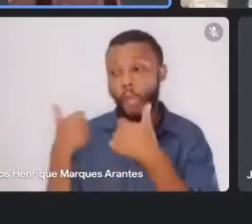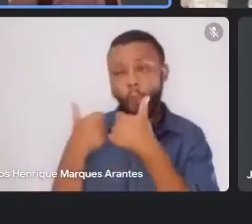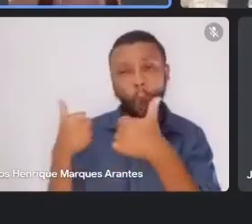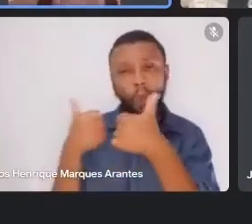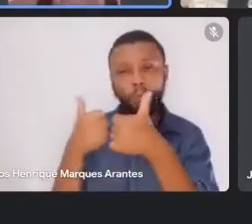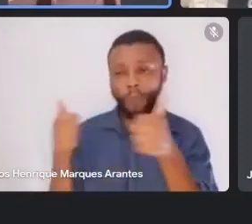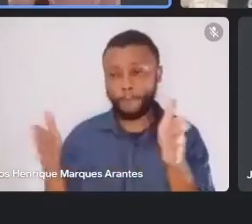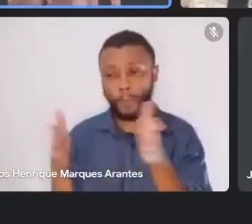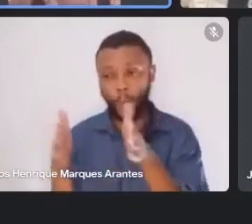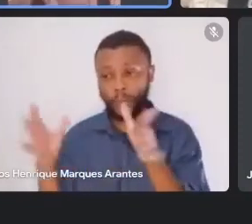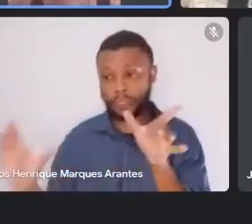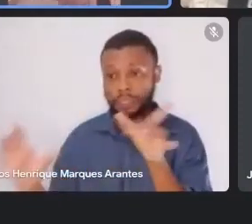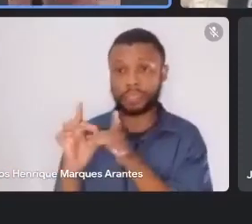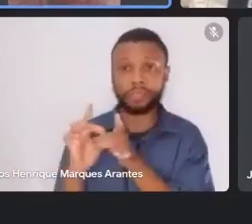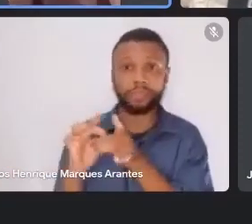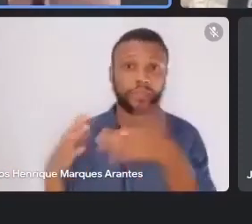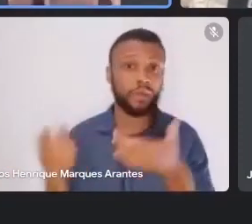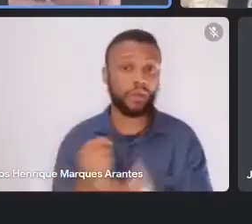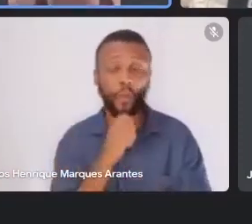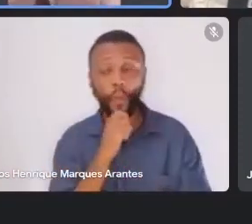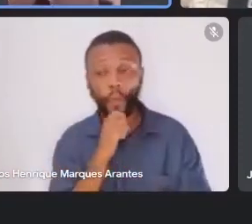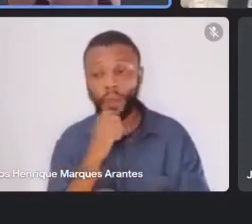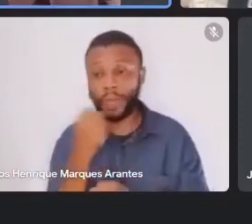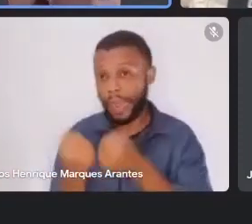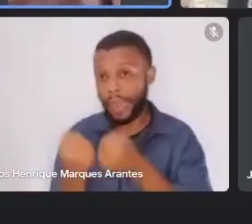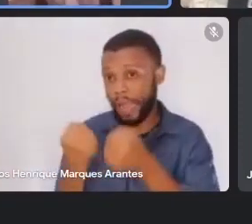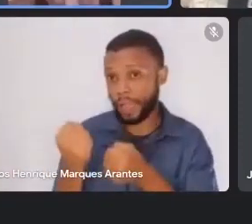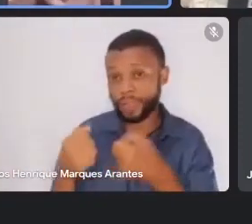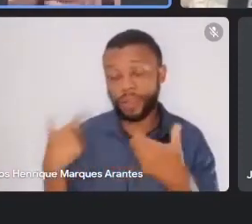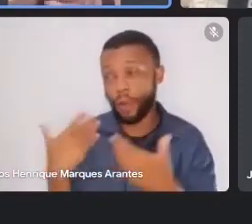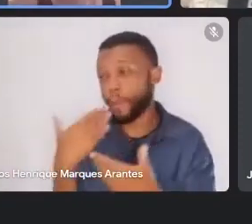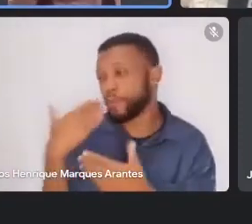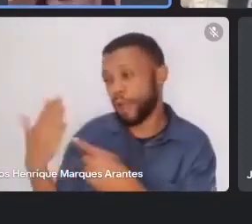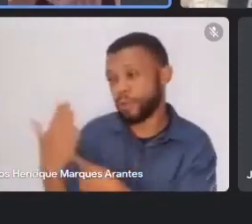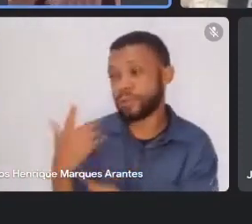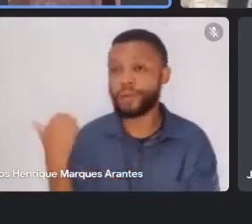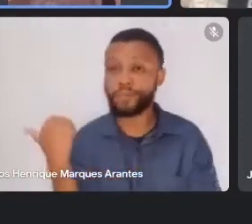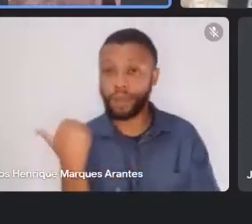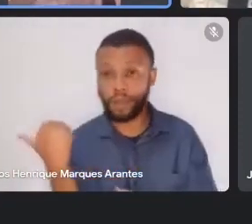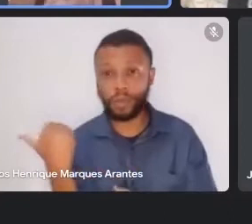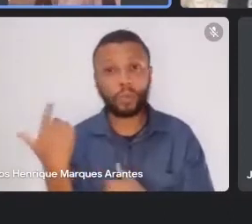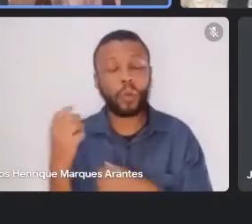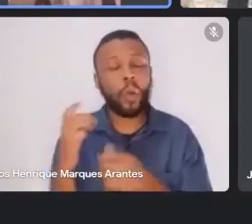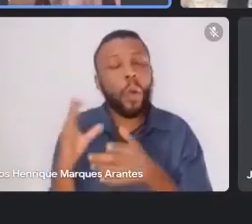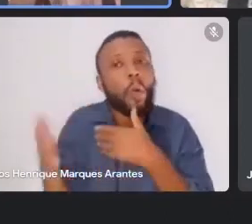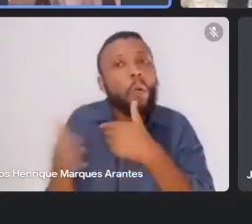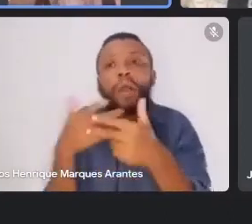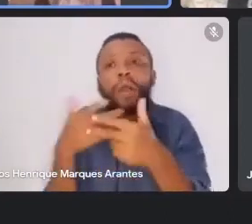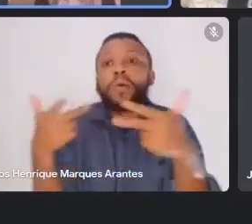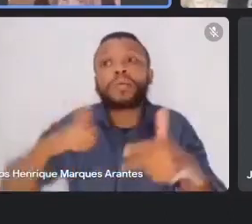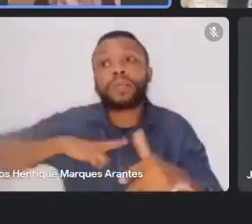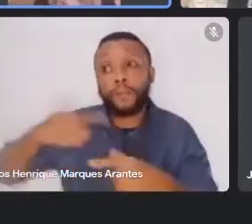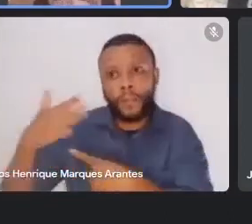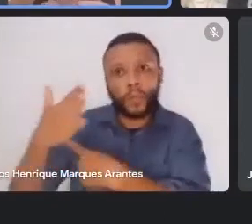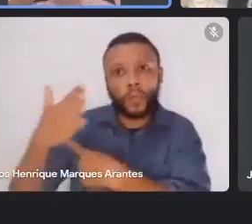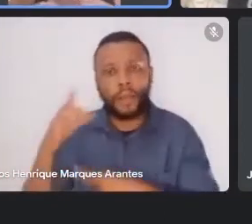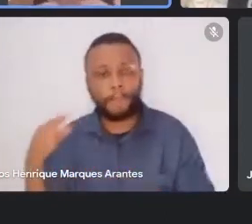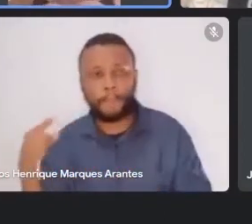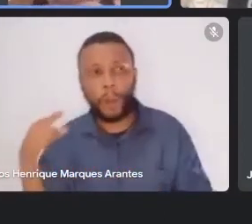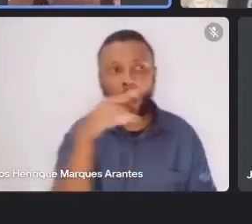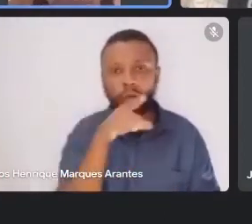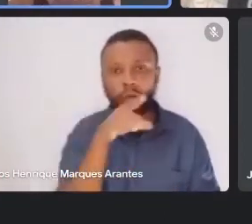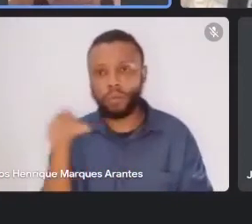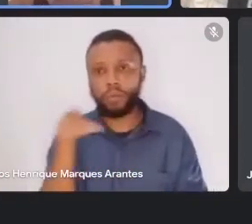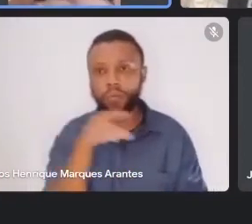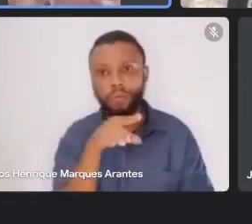mas enfim, eu não tinha carro disponível, ia de carona, com o que pintava ali eu ia, e é muito interessante, gente, porque eu